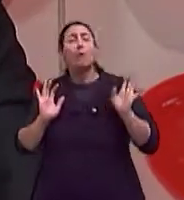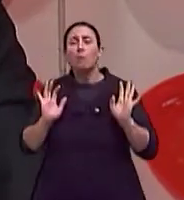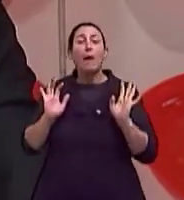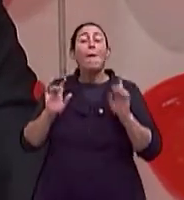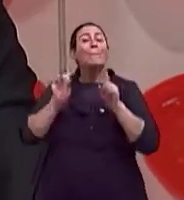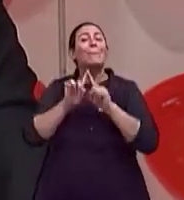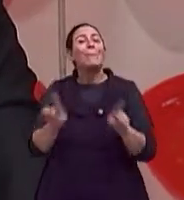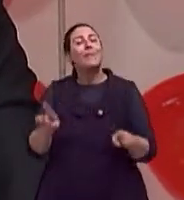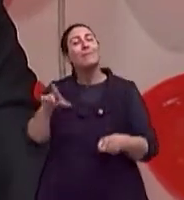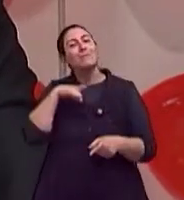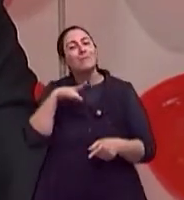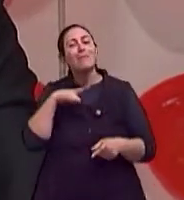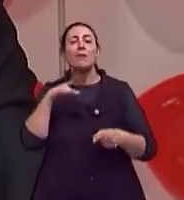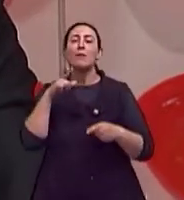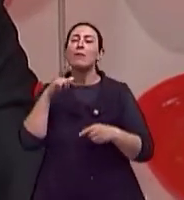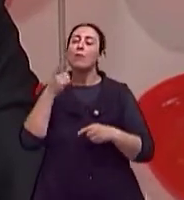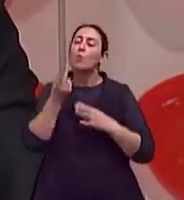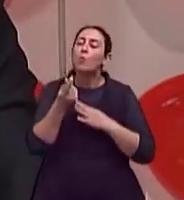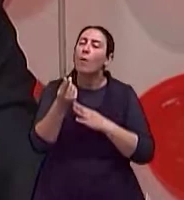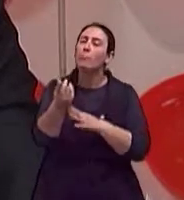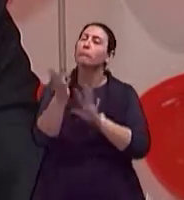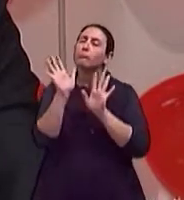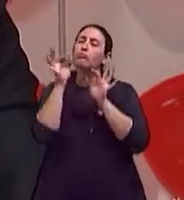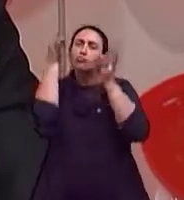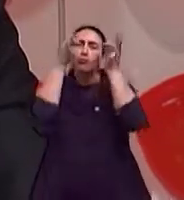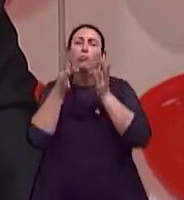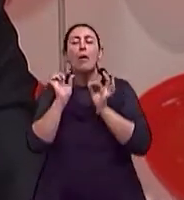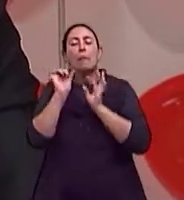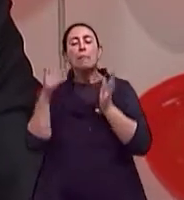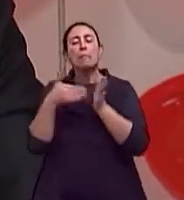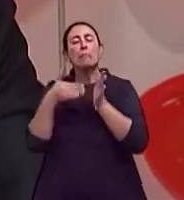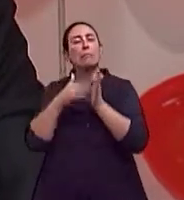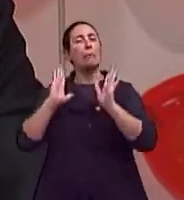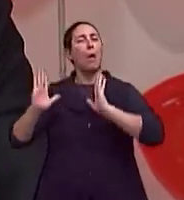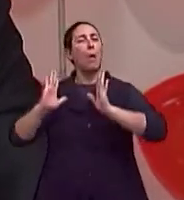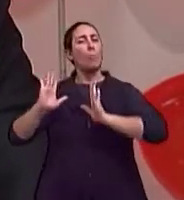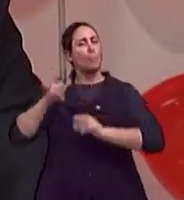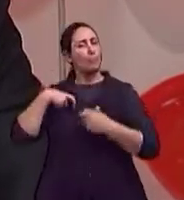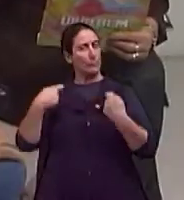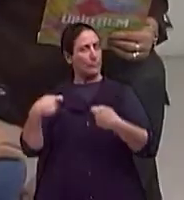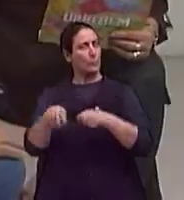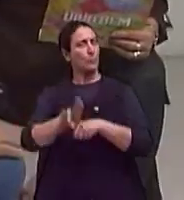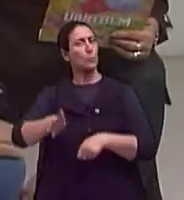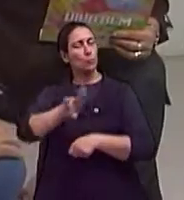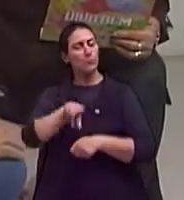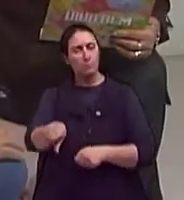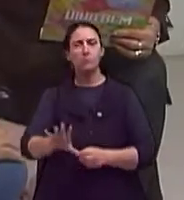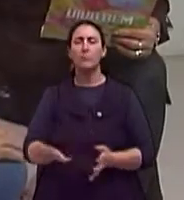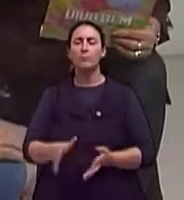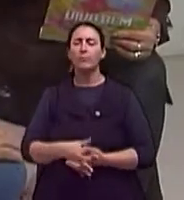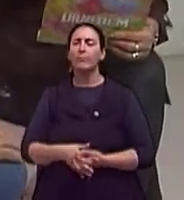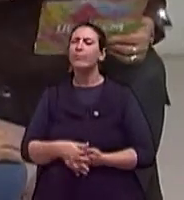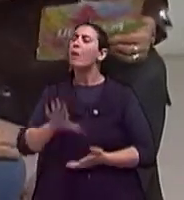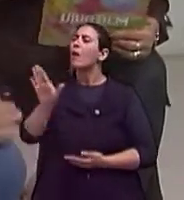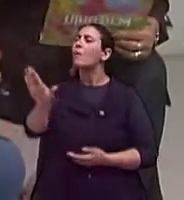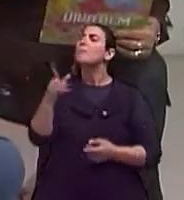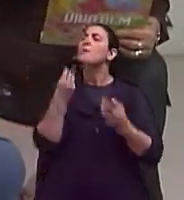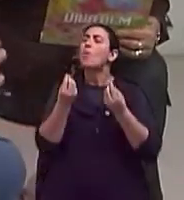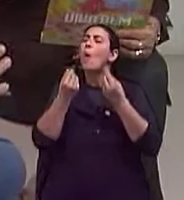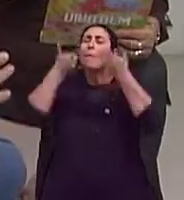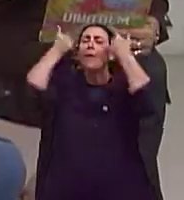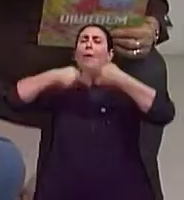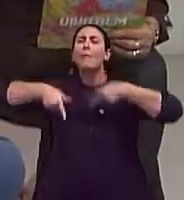que vai ter uma durabilidade dentro da validade. Claro. Doutor, mas e a limpeza dessa